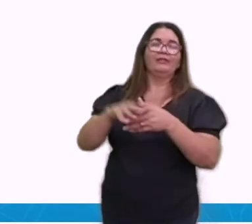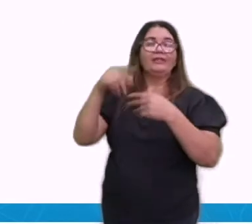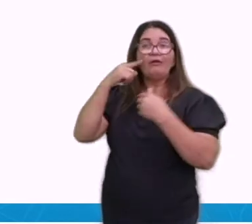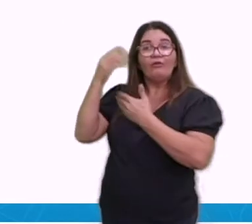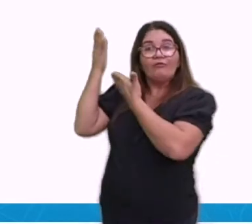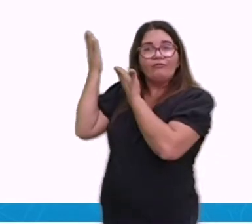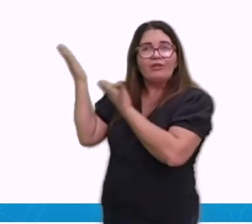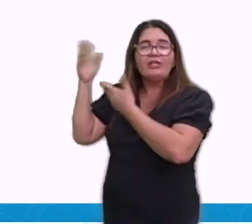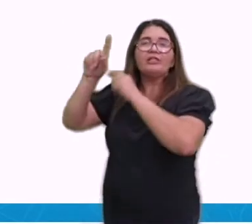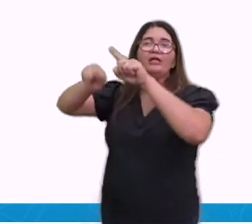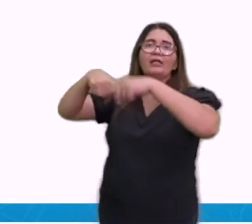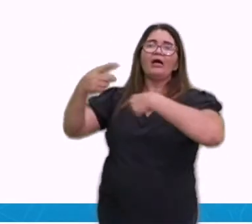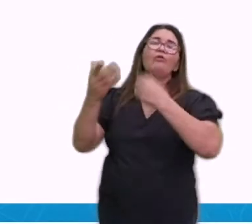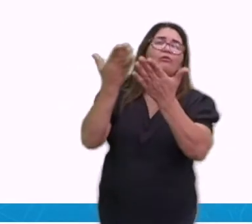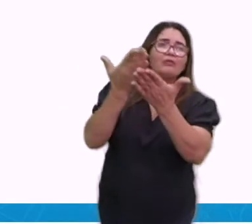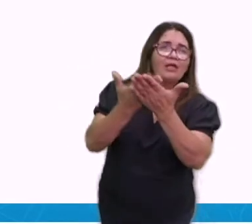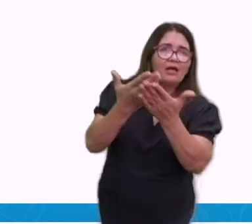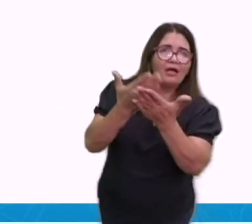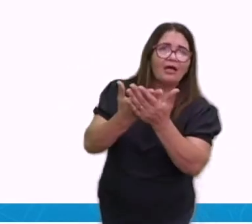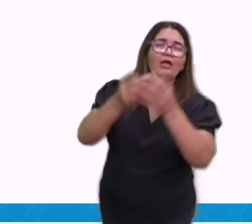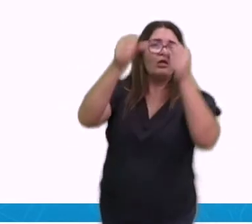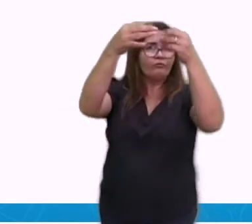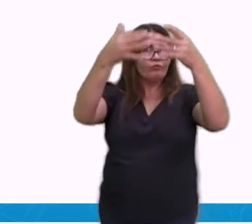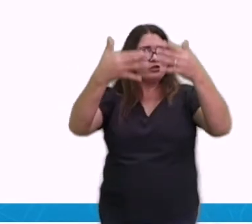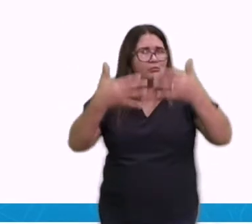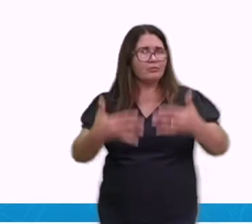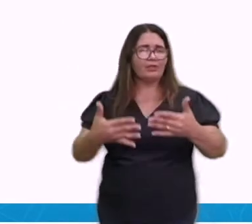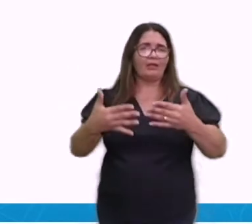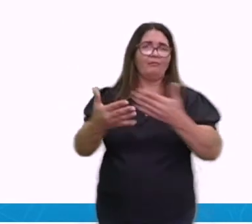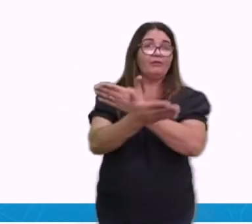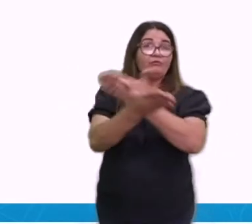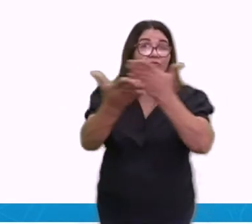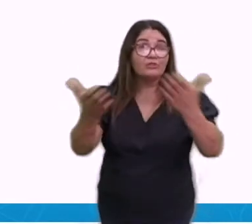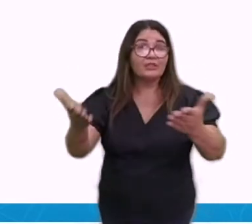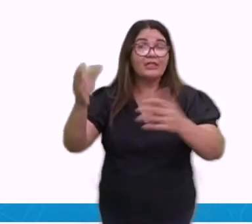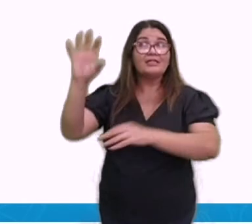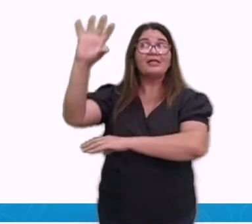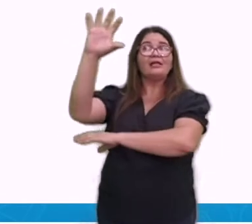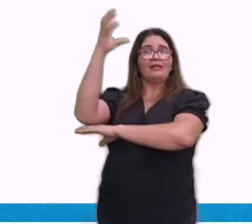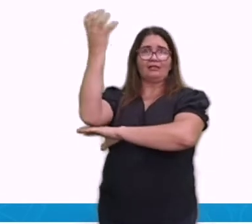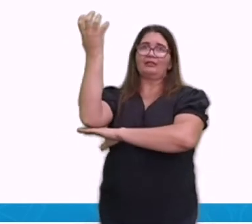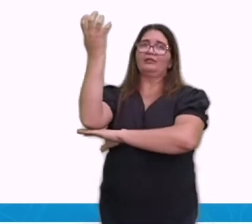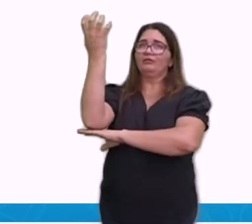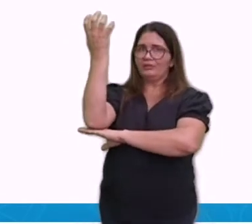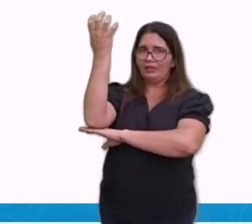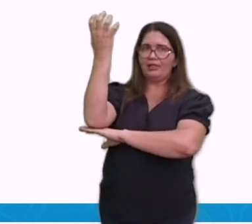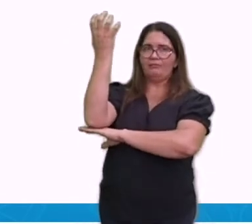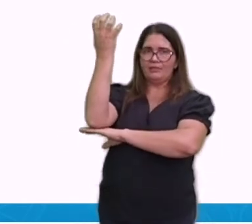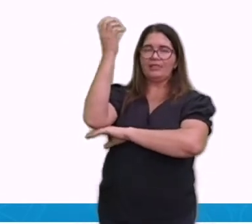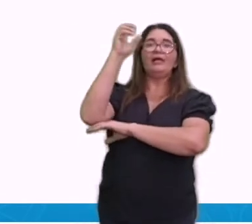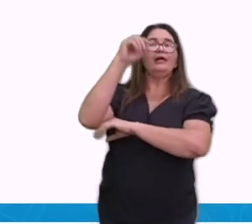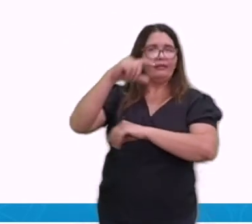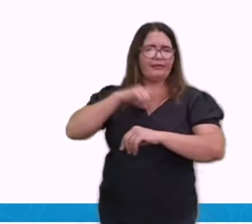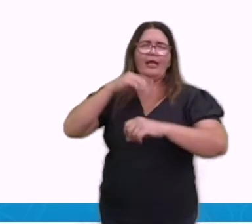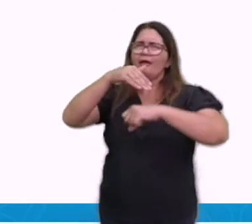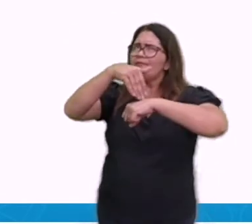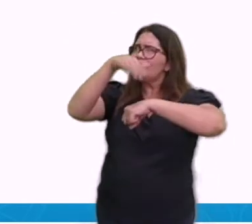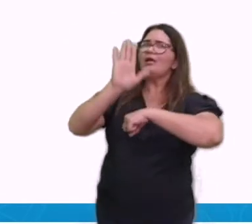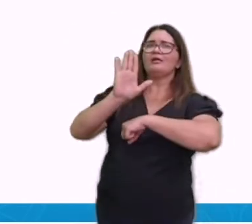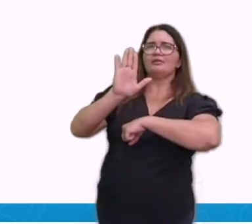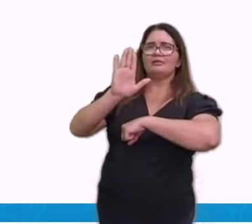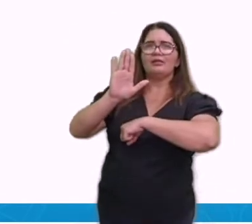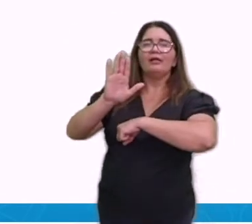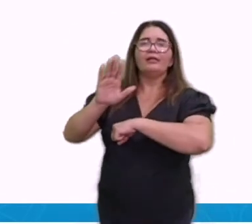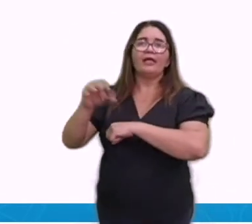vai falar em outra aula sobre as regiões do Brasil. Então, a região norte, o clima é caracterizado por essas situações aqui.